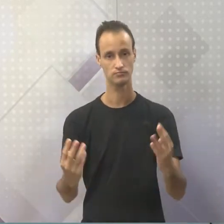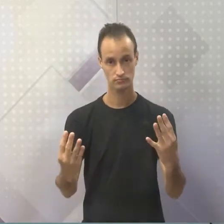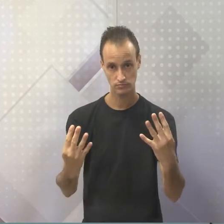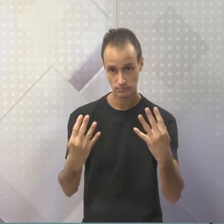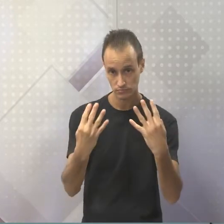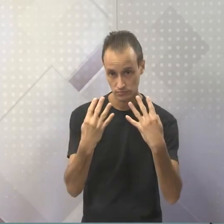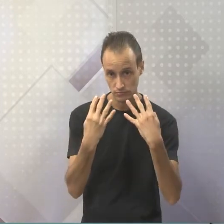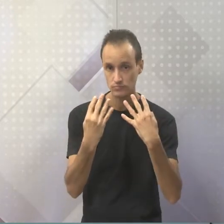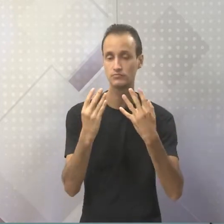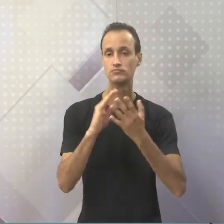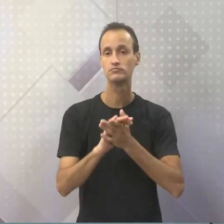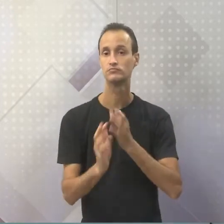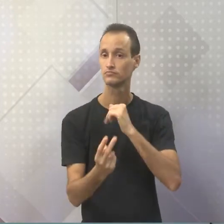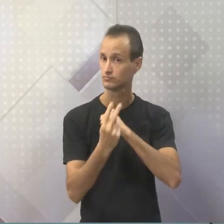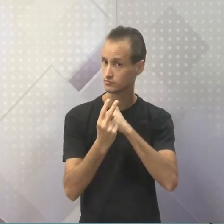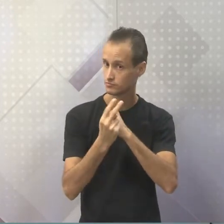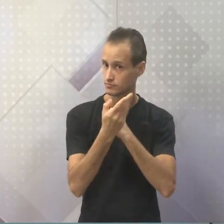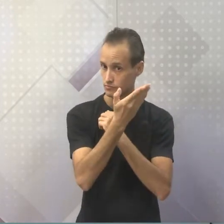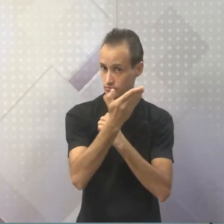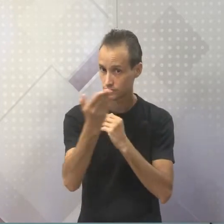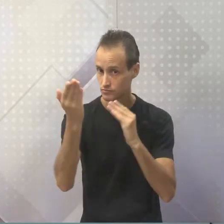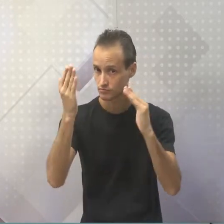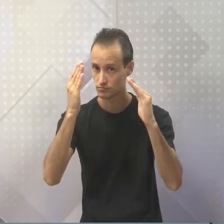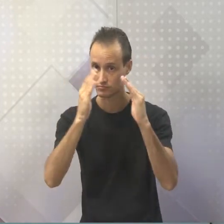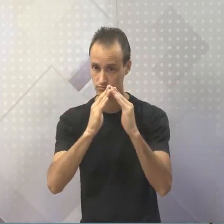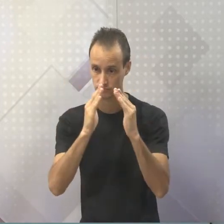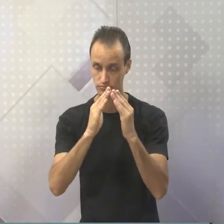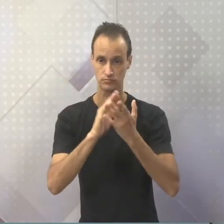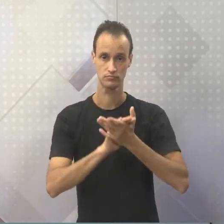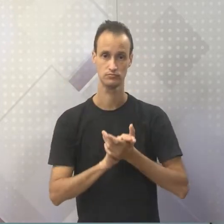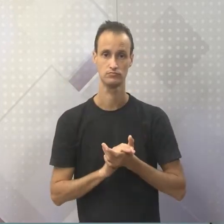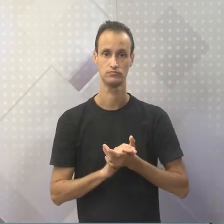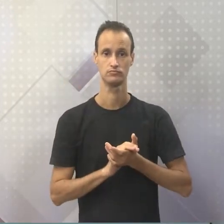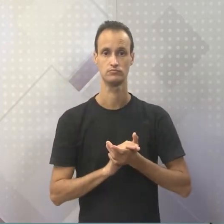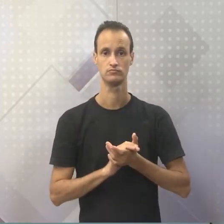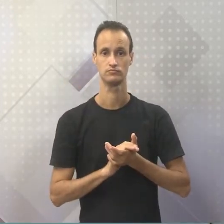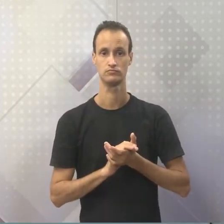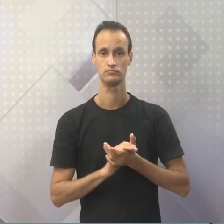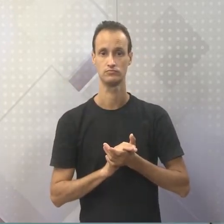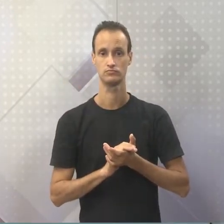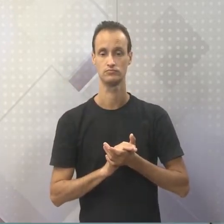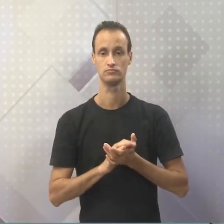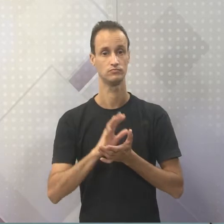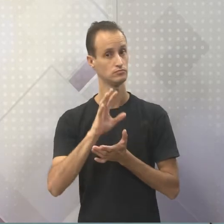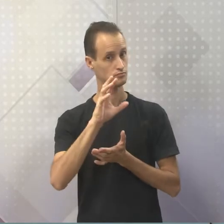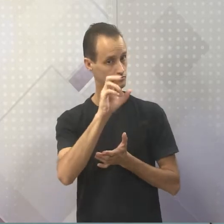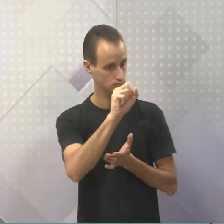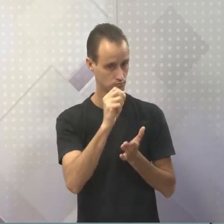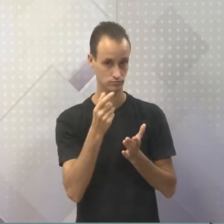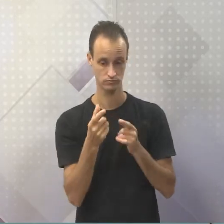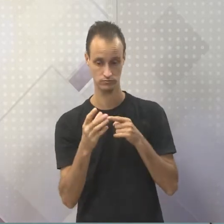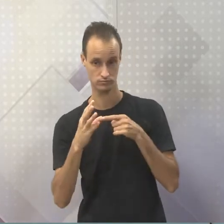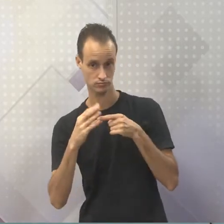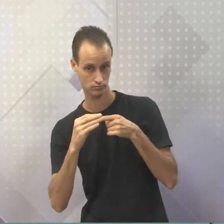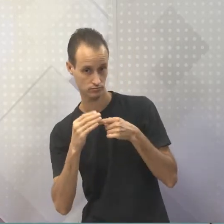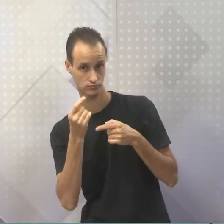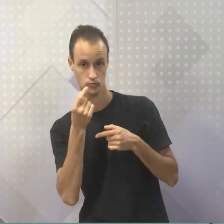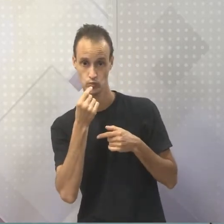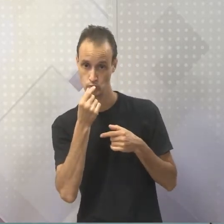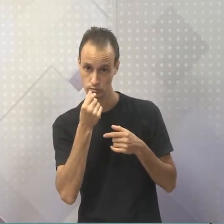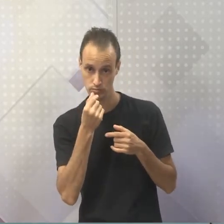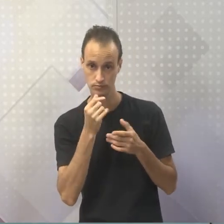bastante atenção. Você que está em casa, pega a caneta, o lápis,